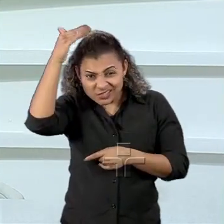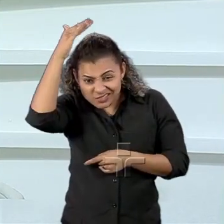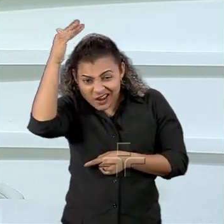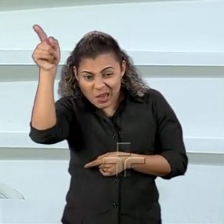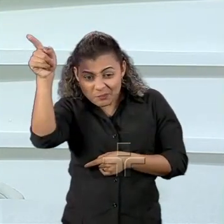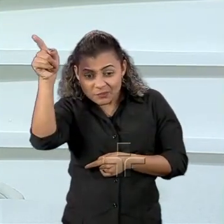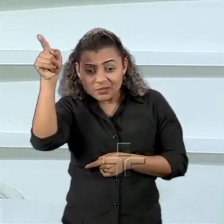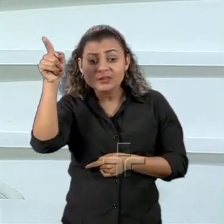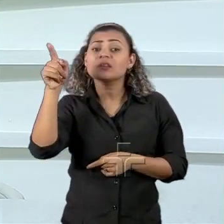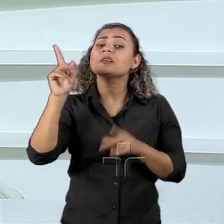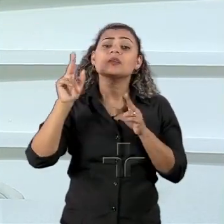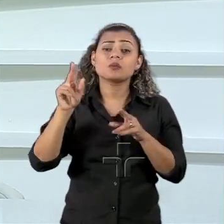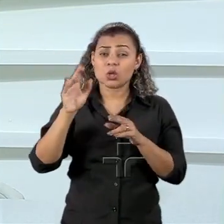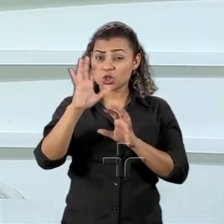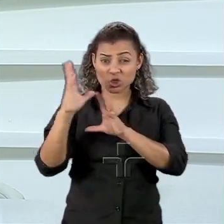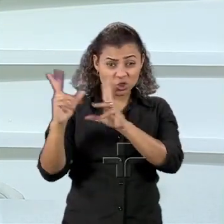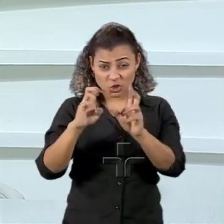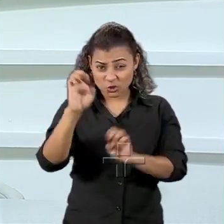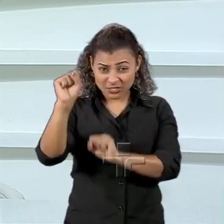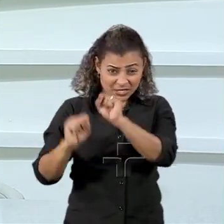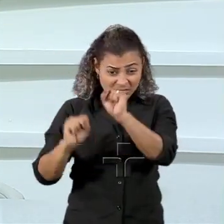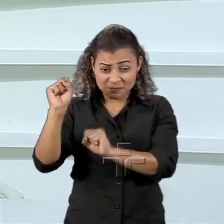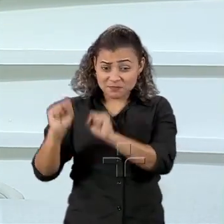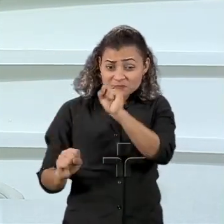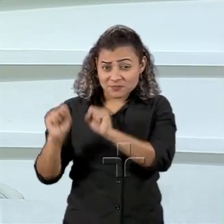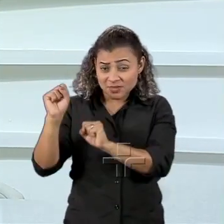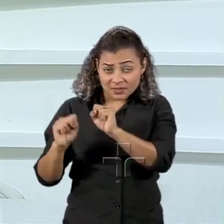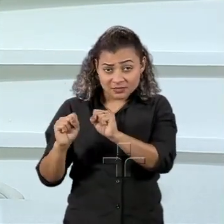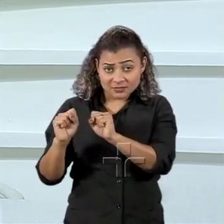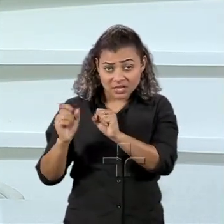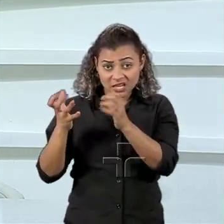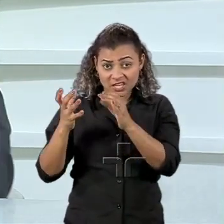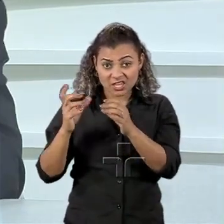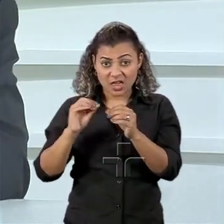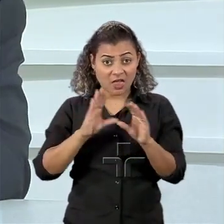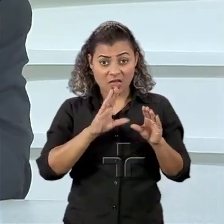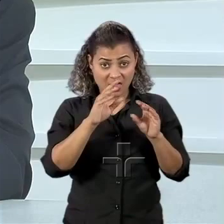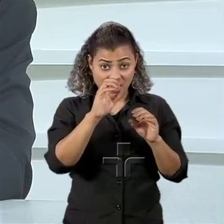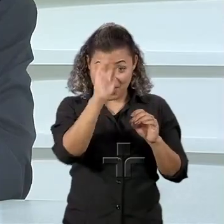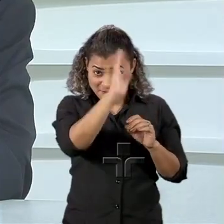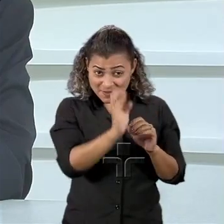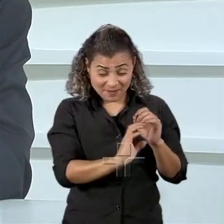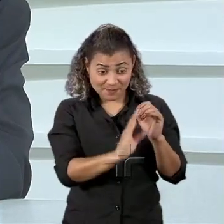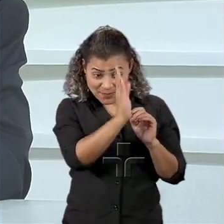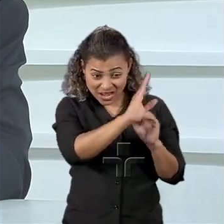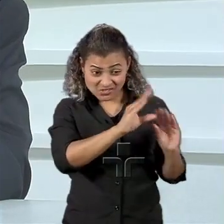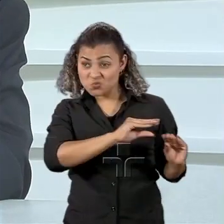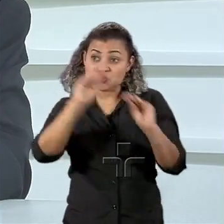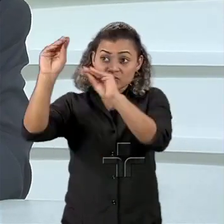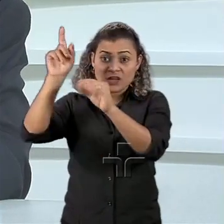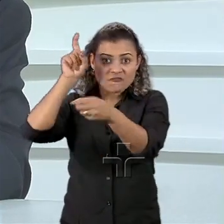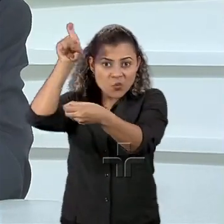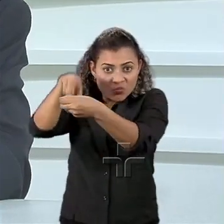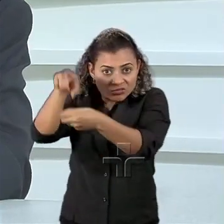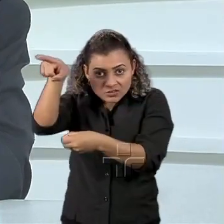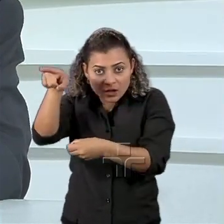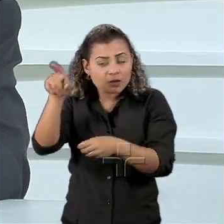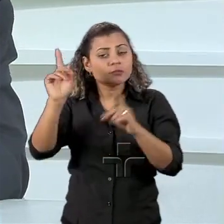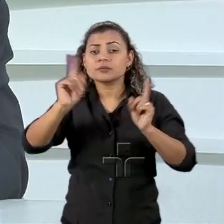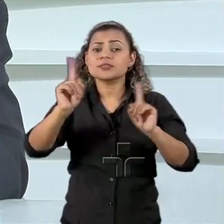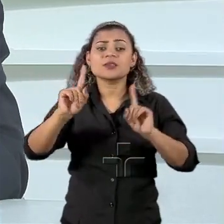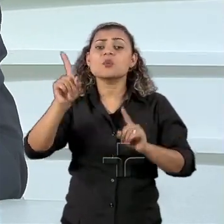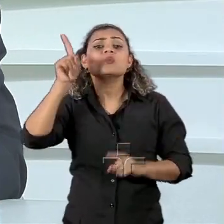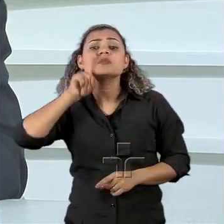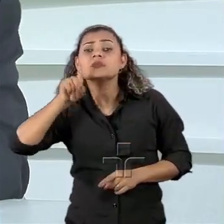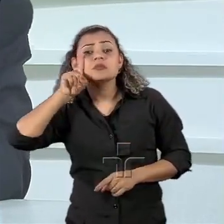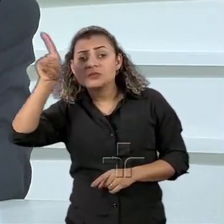ele quer que todas as empresas americanas saiam de outros países. Pelo contrário, o Trump não quer empresas americanas em outros lados